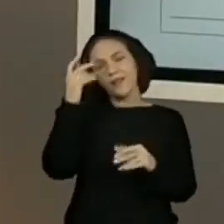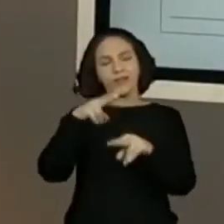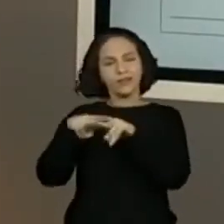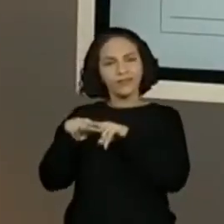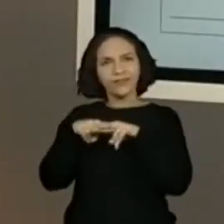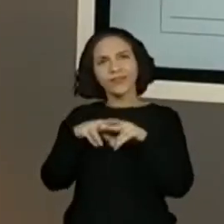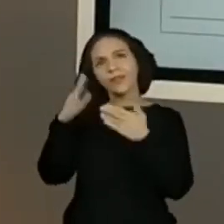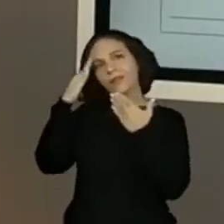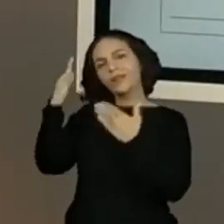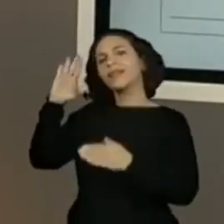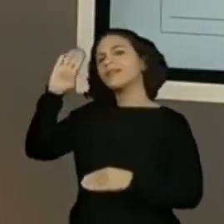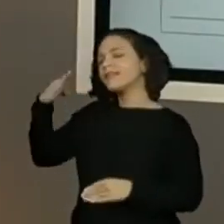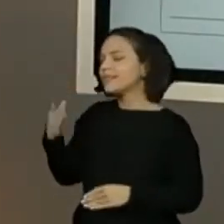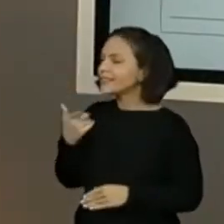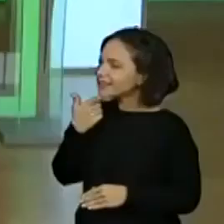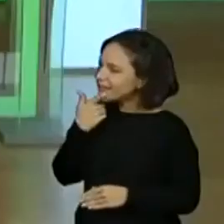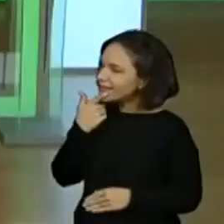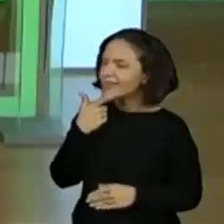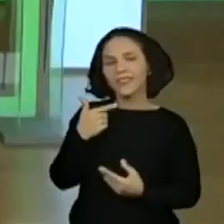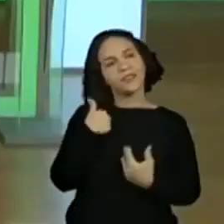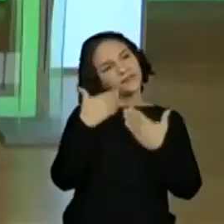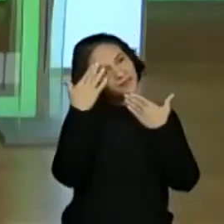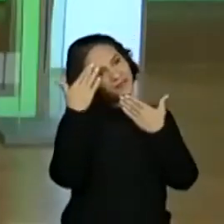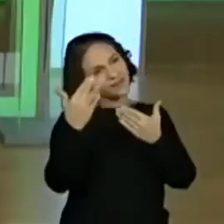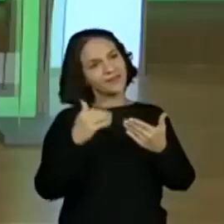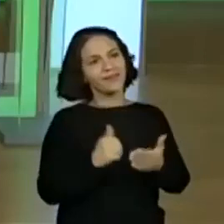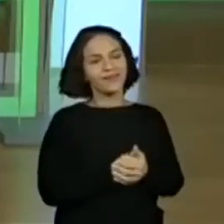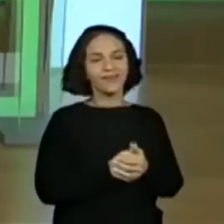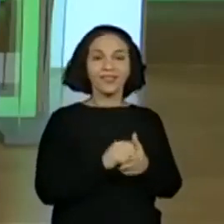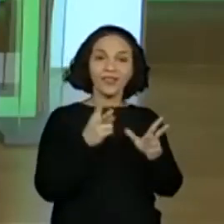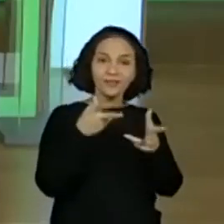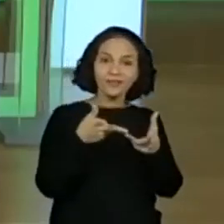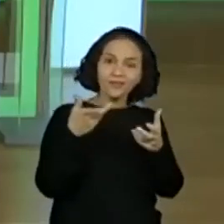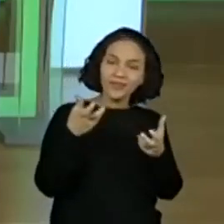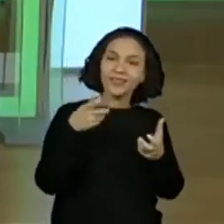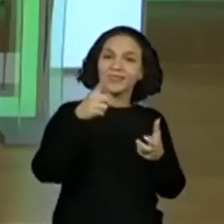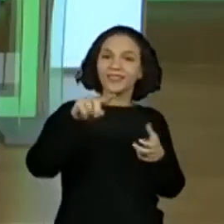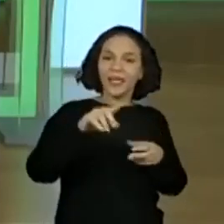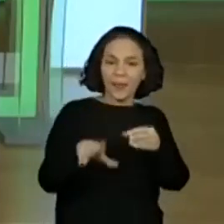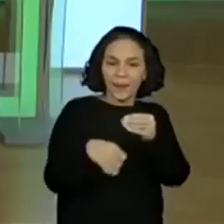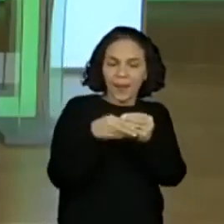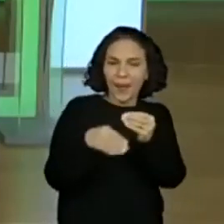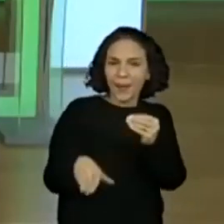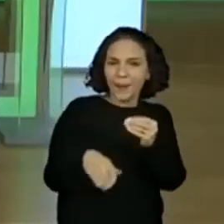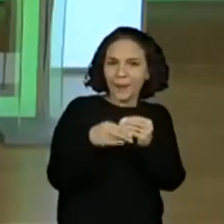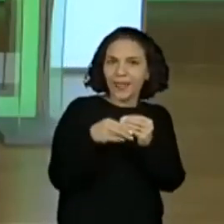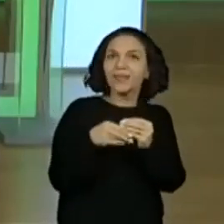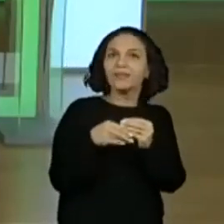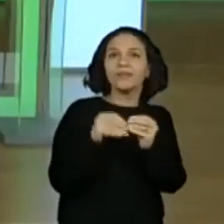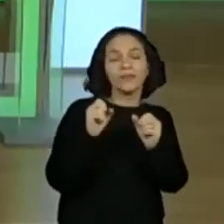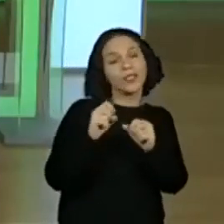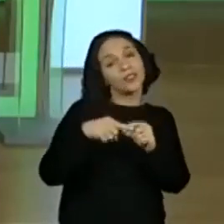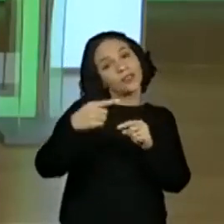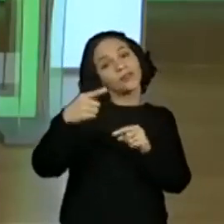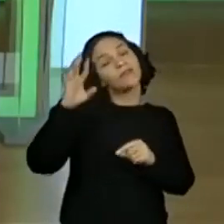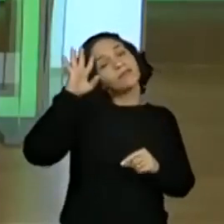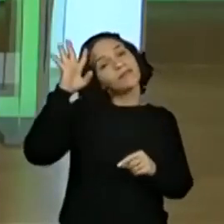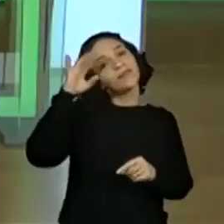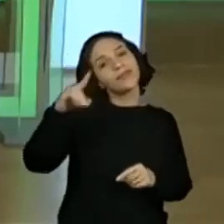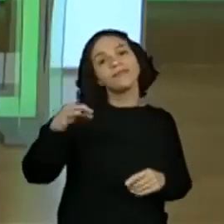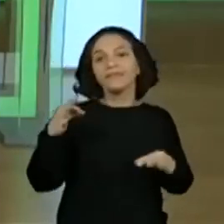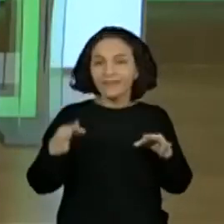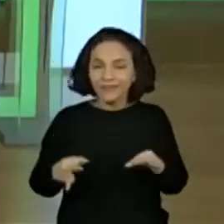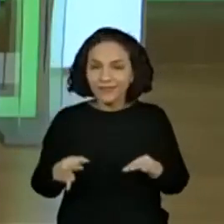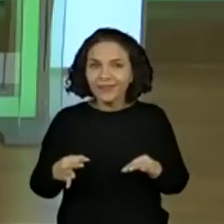isso. Obrigada, professora Kelly. Eu que agradeço. A gente viu que está chegando algumas colaborações. Quem sabe depois a gente pensa sobre isso, certo,